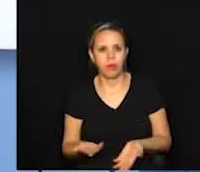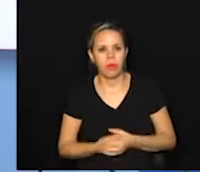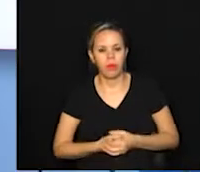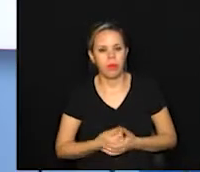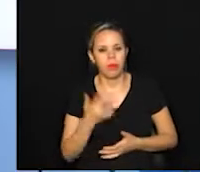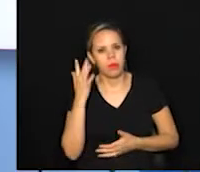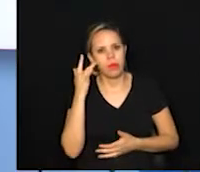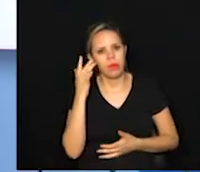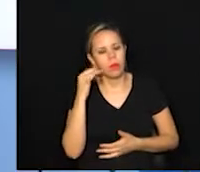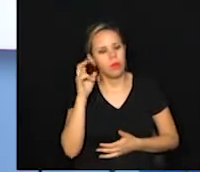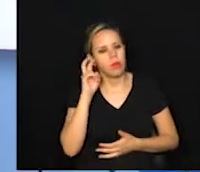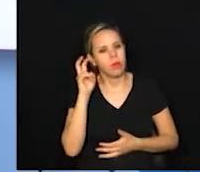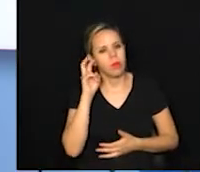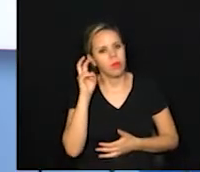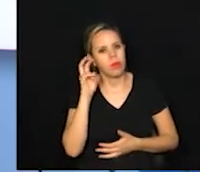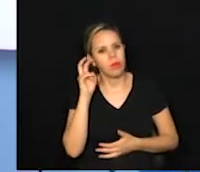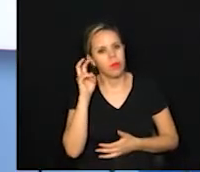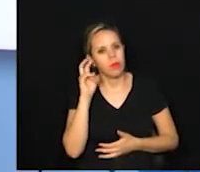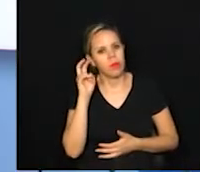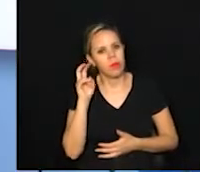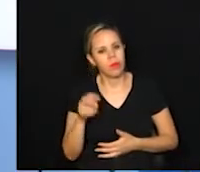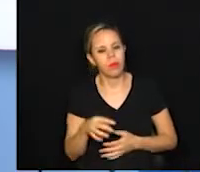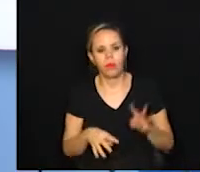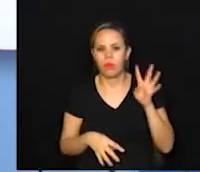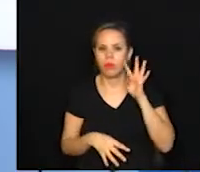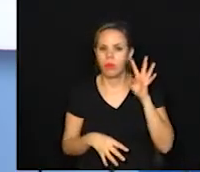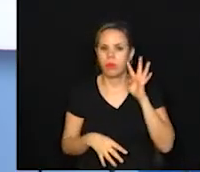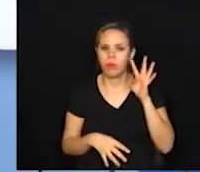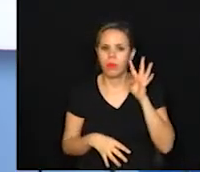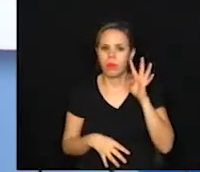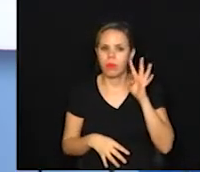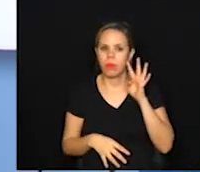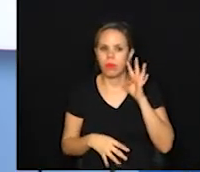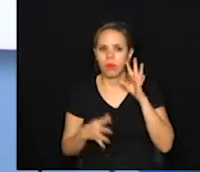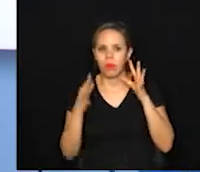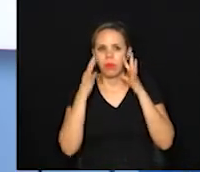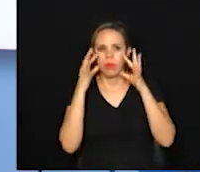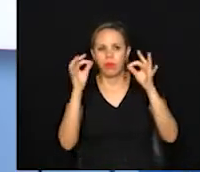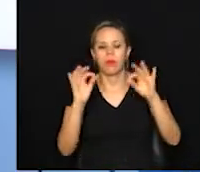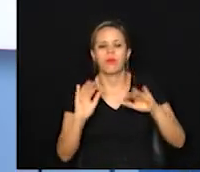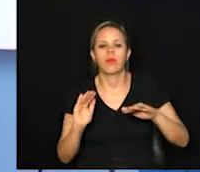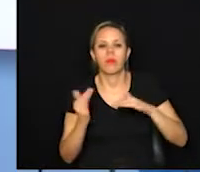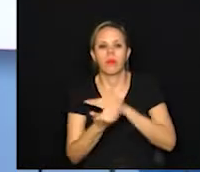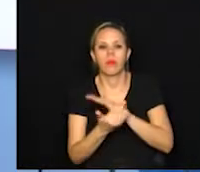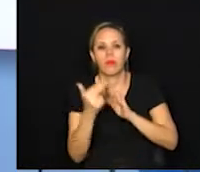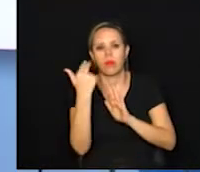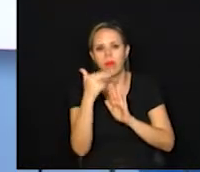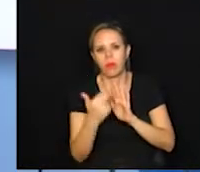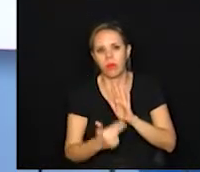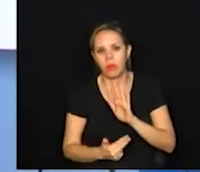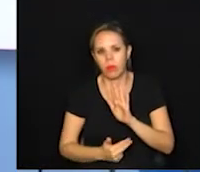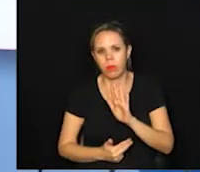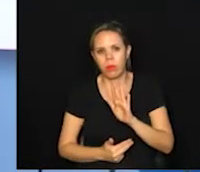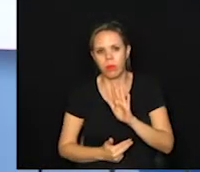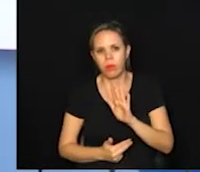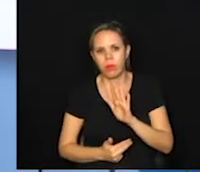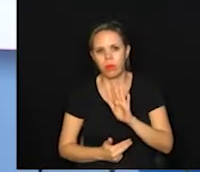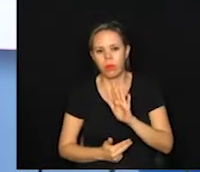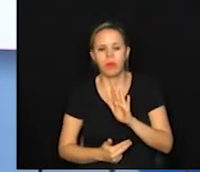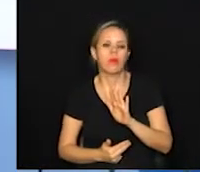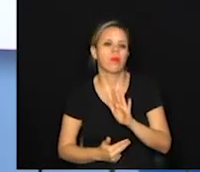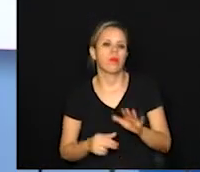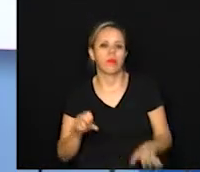Amanhã e quinta. Para esta quarta-feira, atenção para os moradores de parte do Cidade